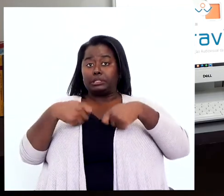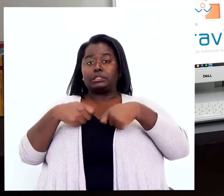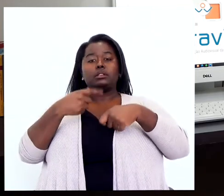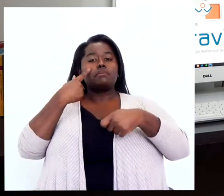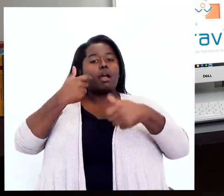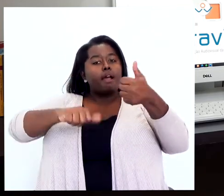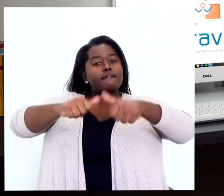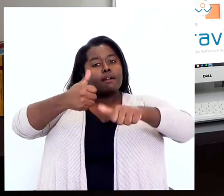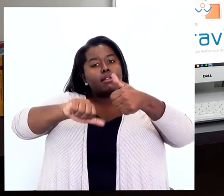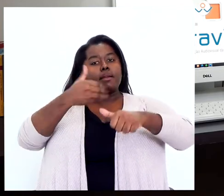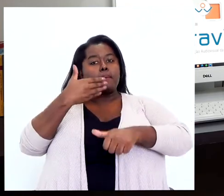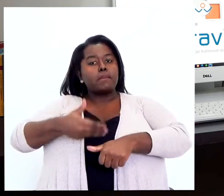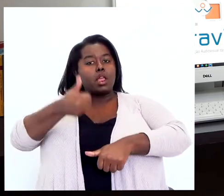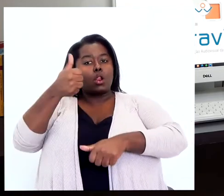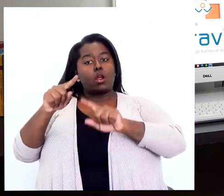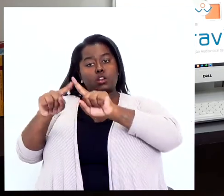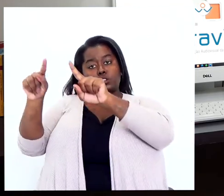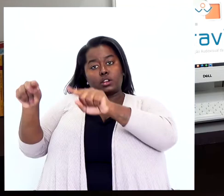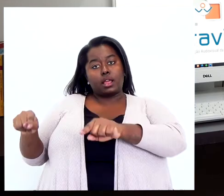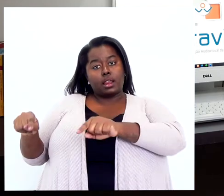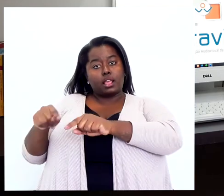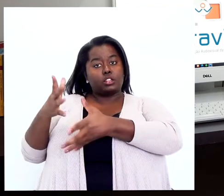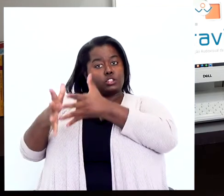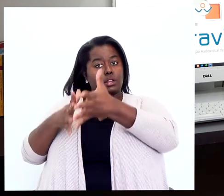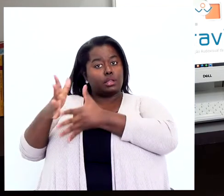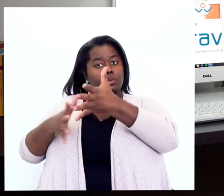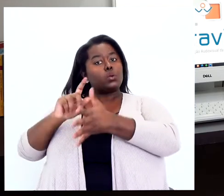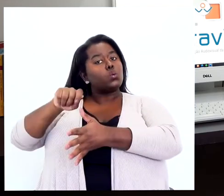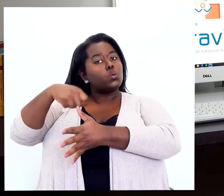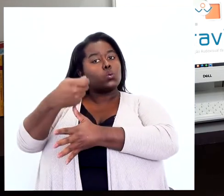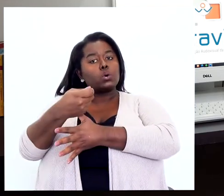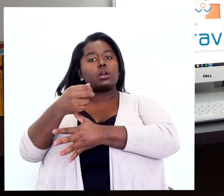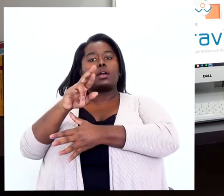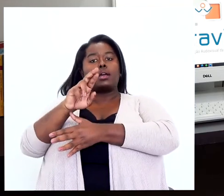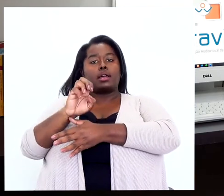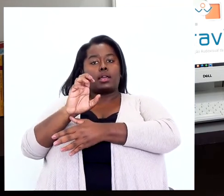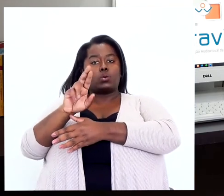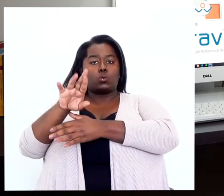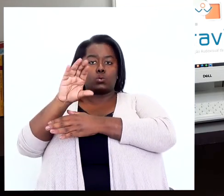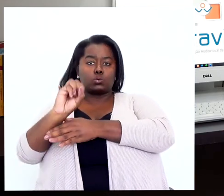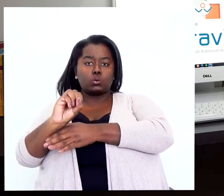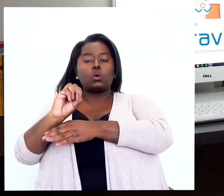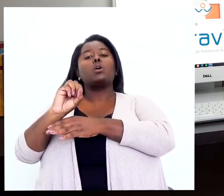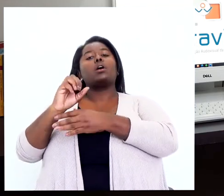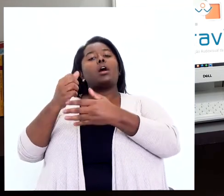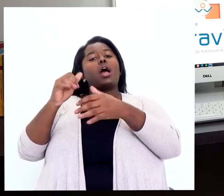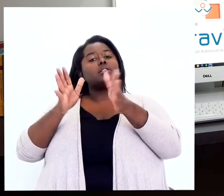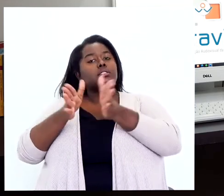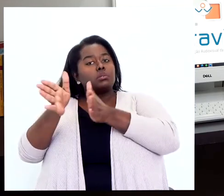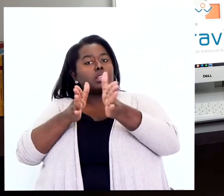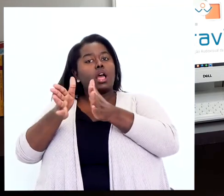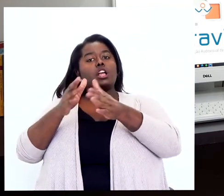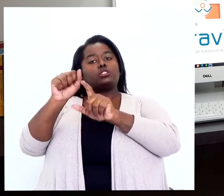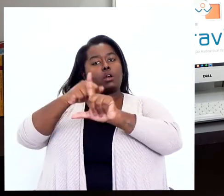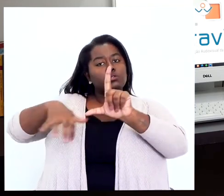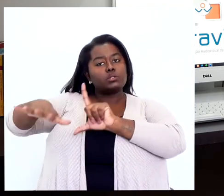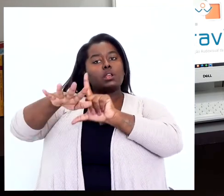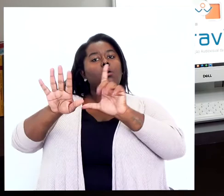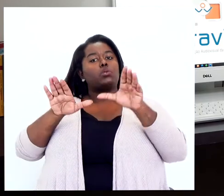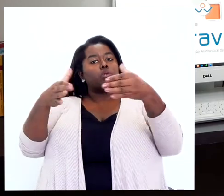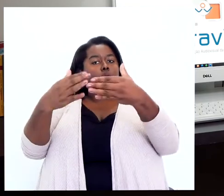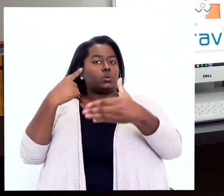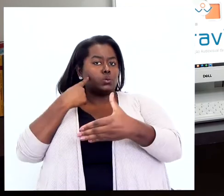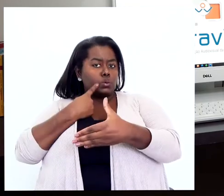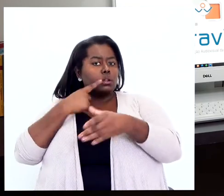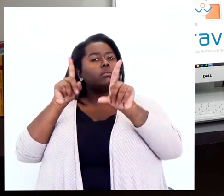preciso avaliar melhor as janelas de Libras enquanto recurso de acessibilidade audiovisual para a comunidade surda